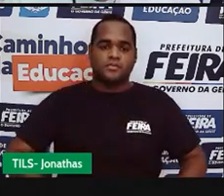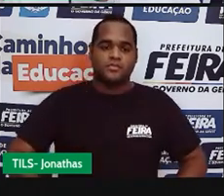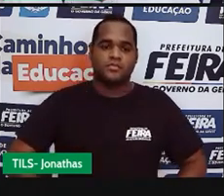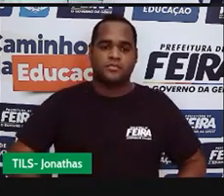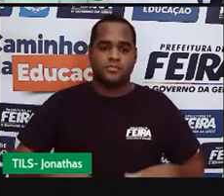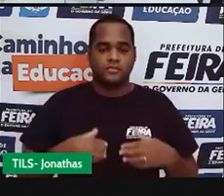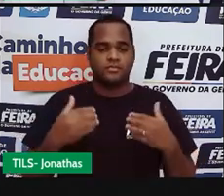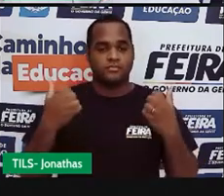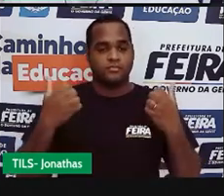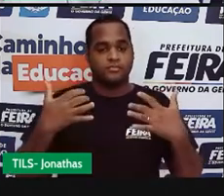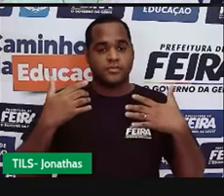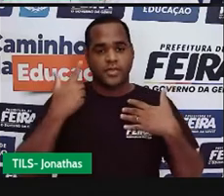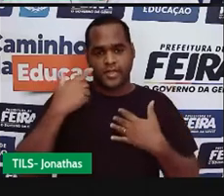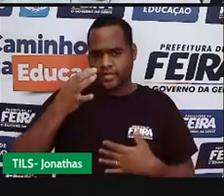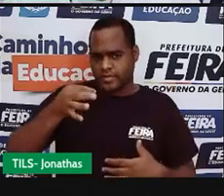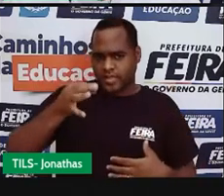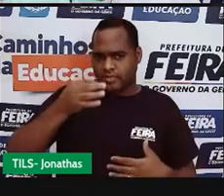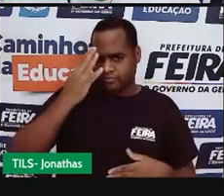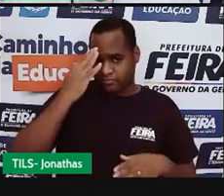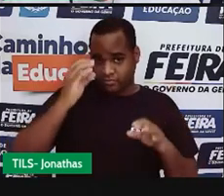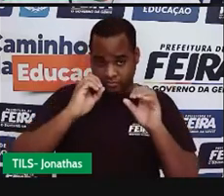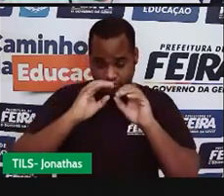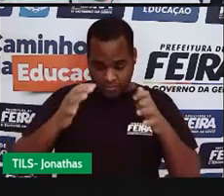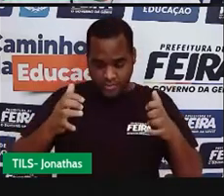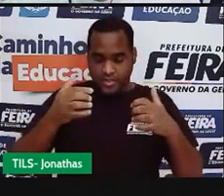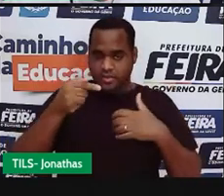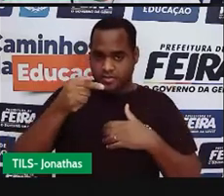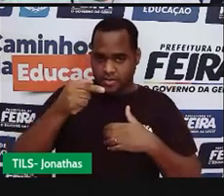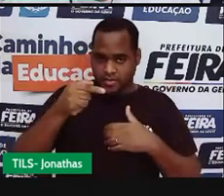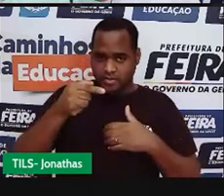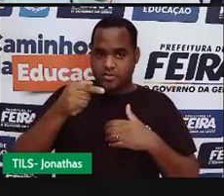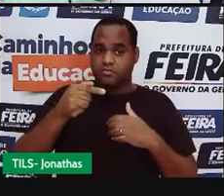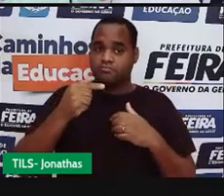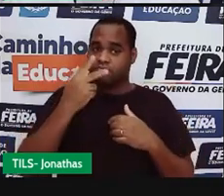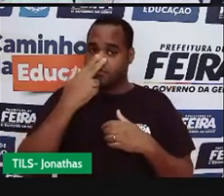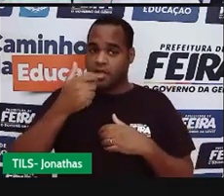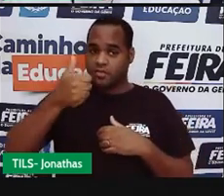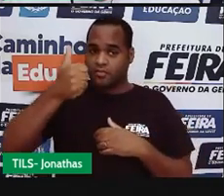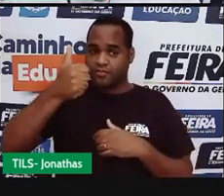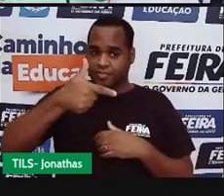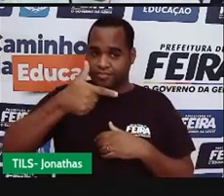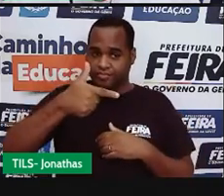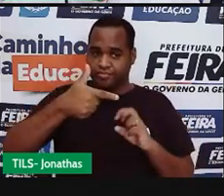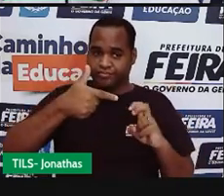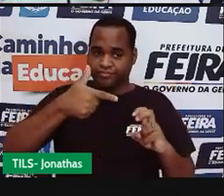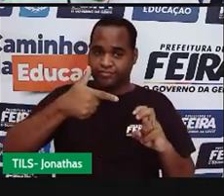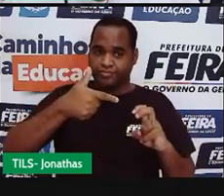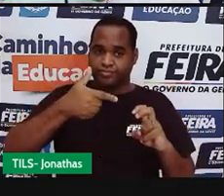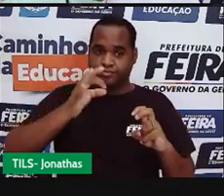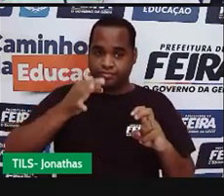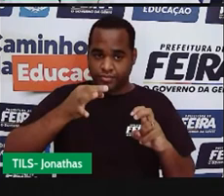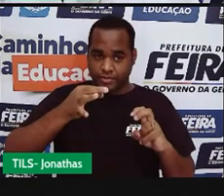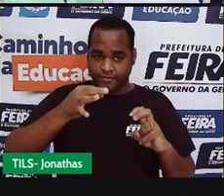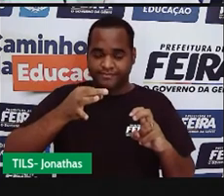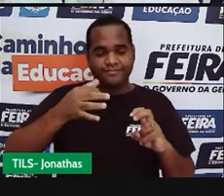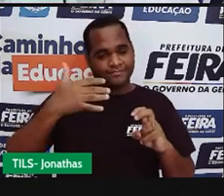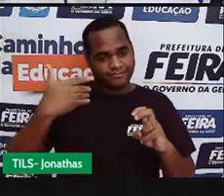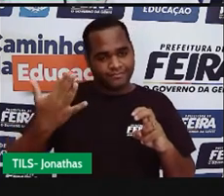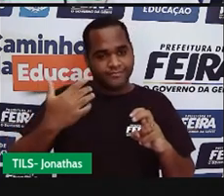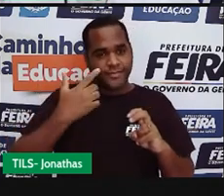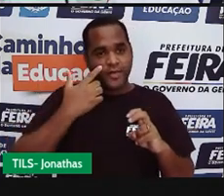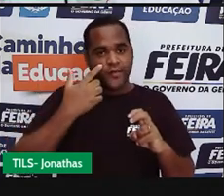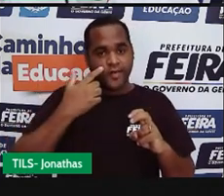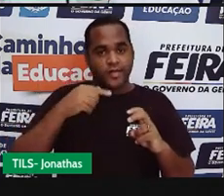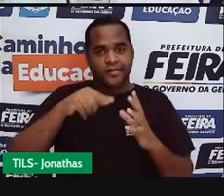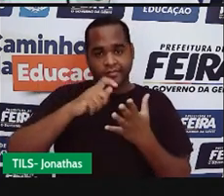Com certeza você concorda comigo que sete é maior do que cinco. Beleza? Eu vou deixar